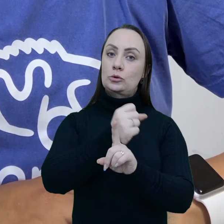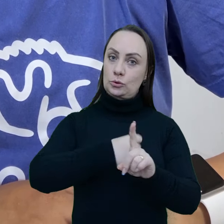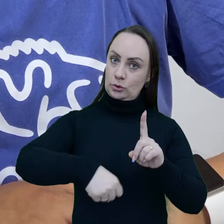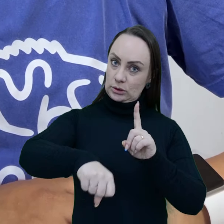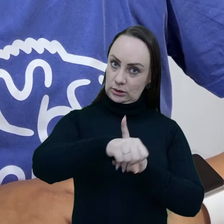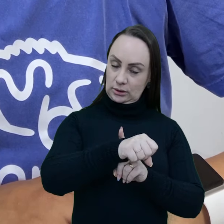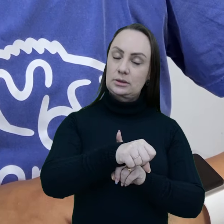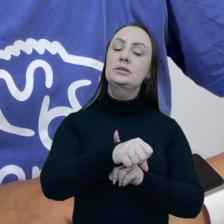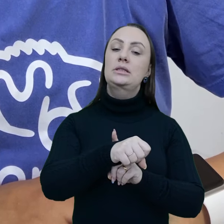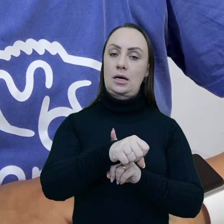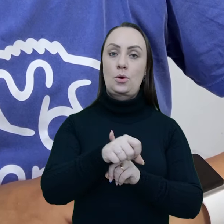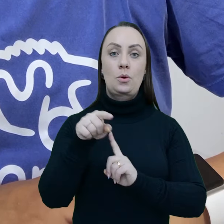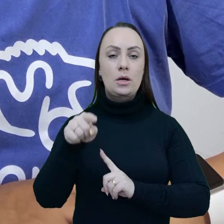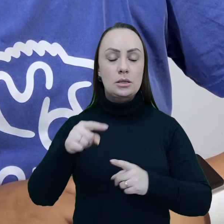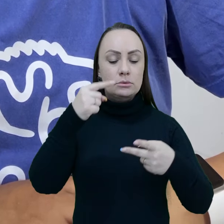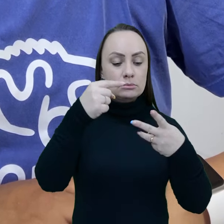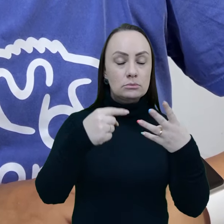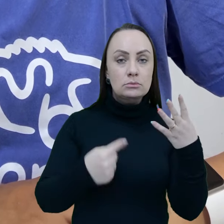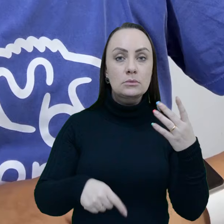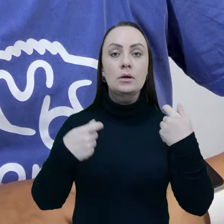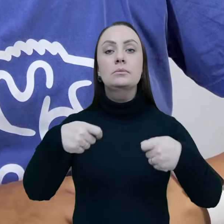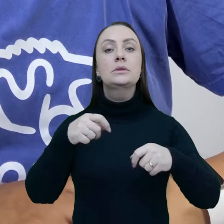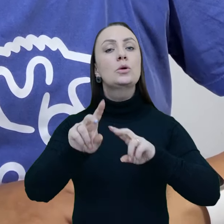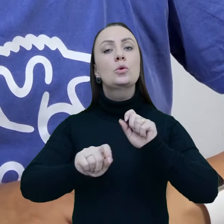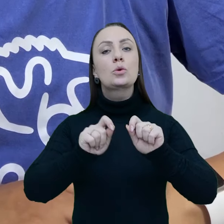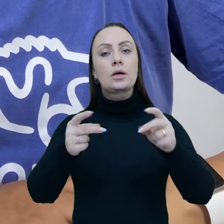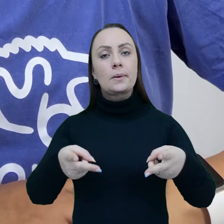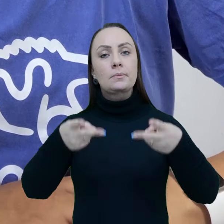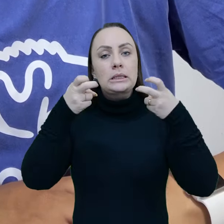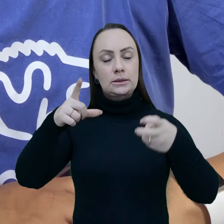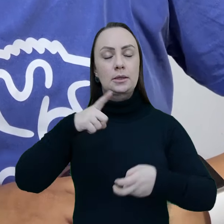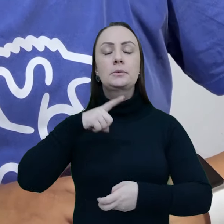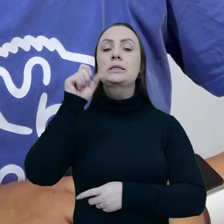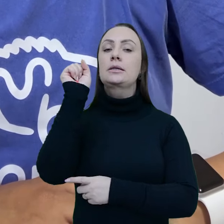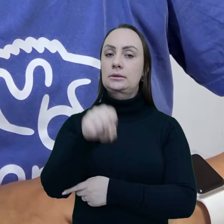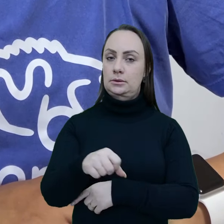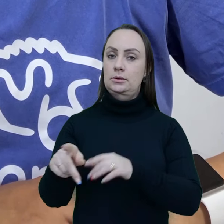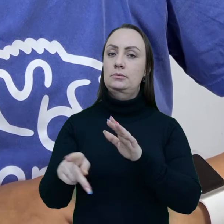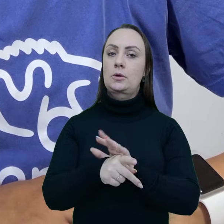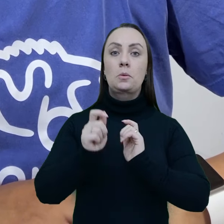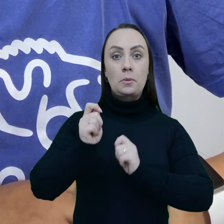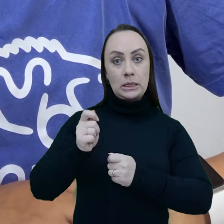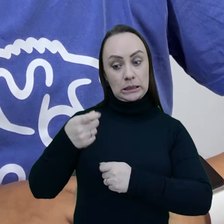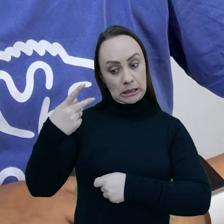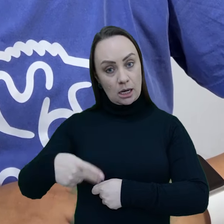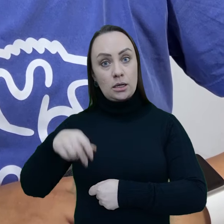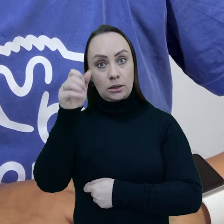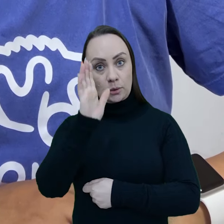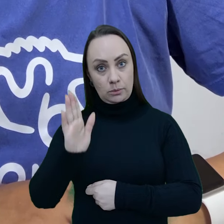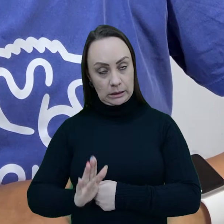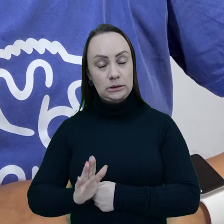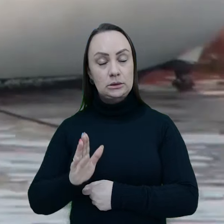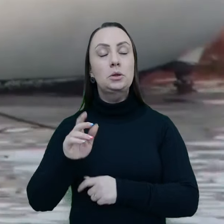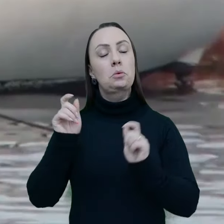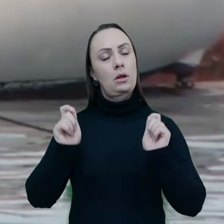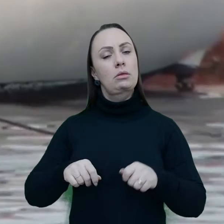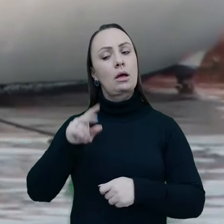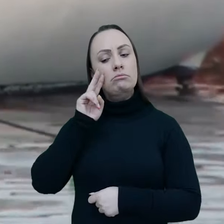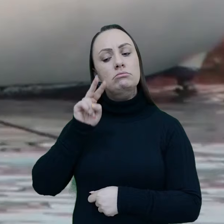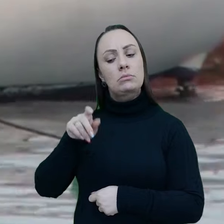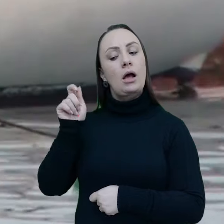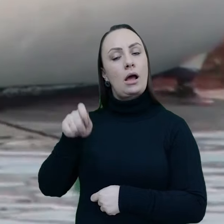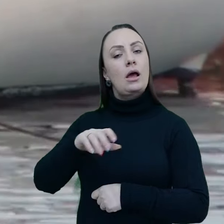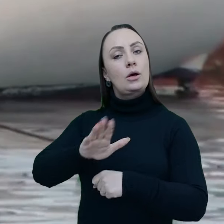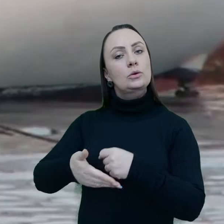precisa ser, acima de tudo, social e econômica. E nesses quesitos a gente percebe que existem sim algumas pescarias, no